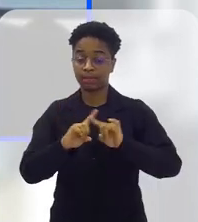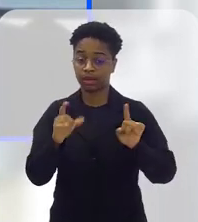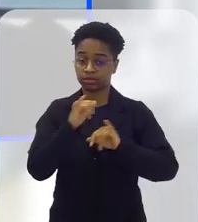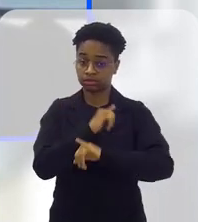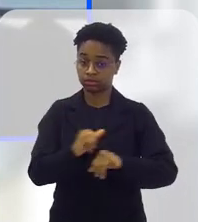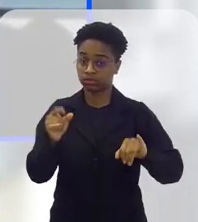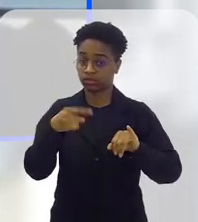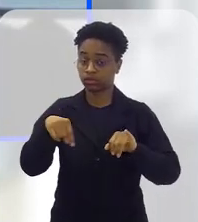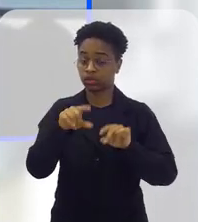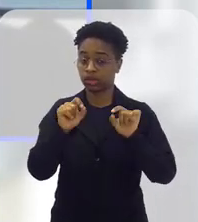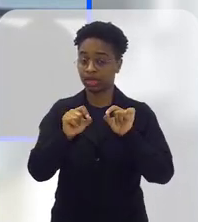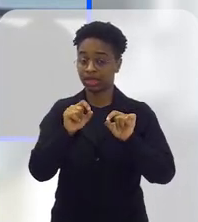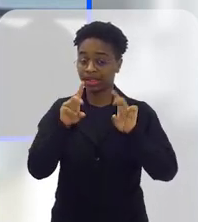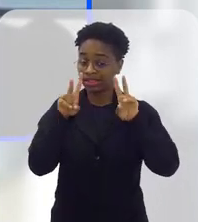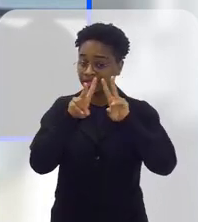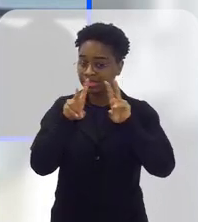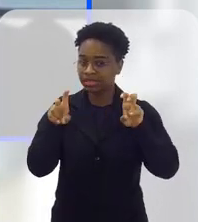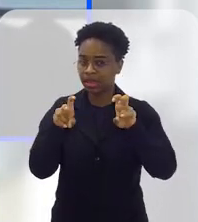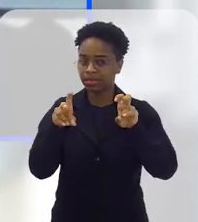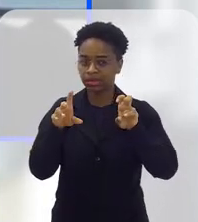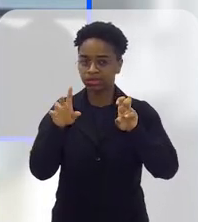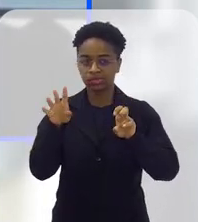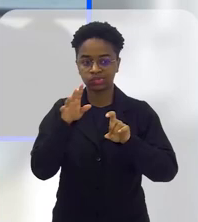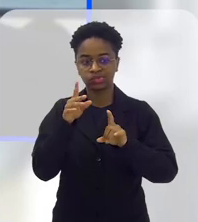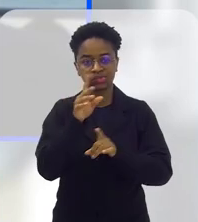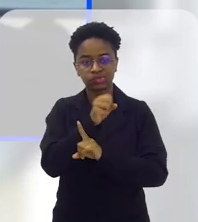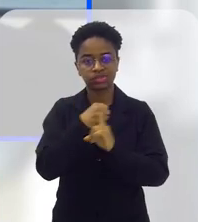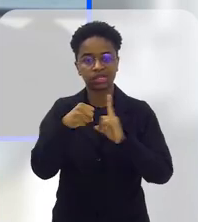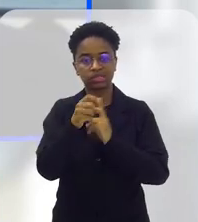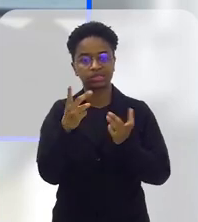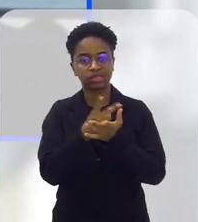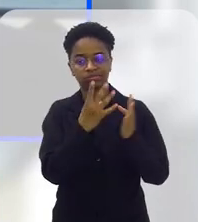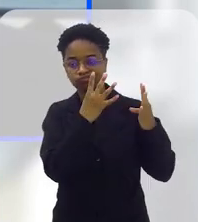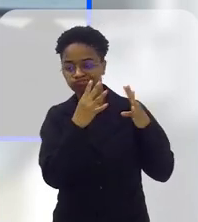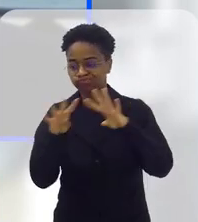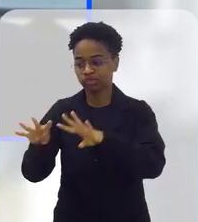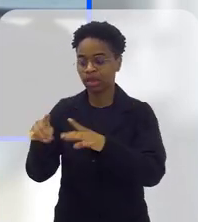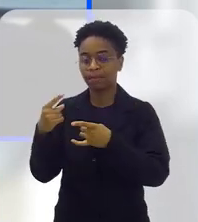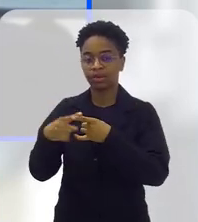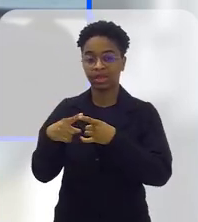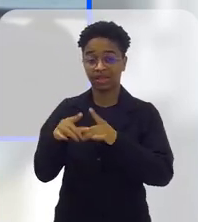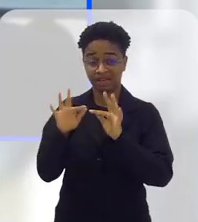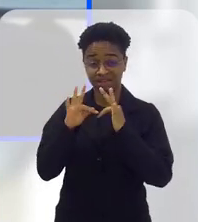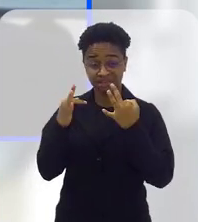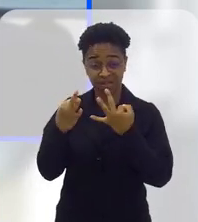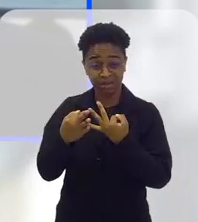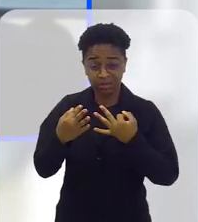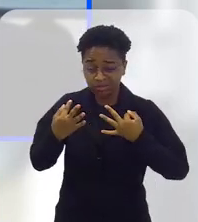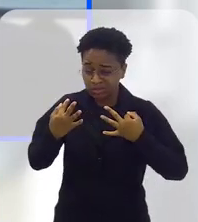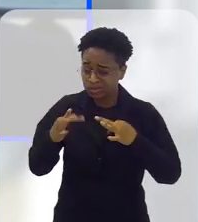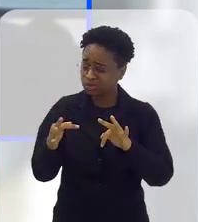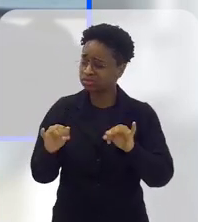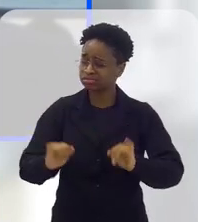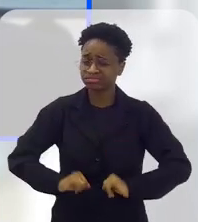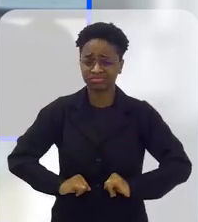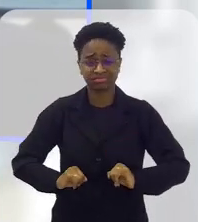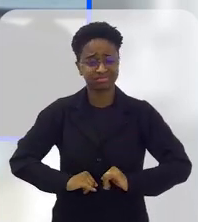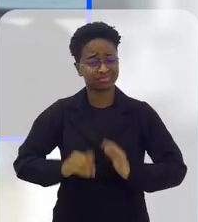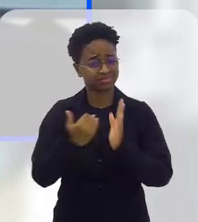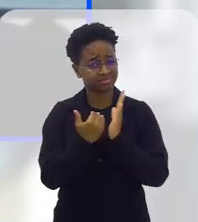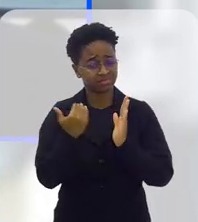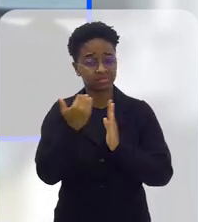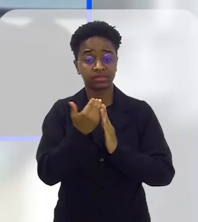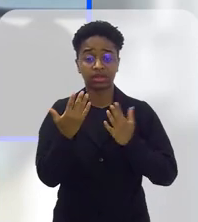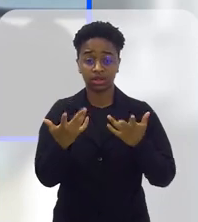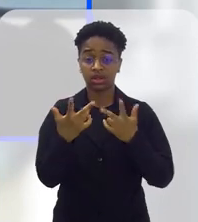é o seguinte, é que essa temática chama muita atenção de toda a sociedade, né? A dor dessas famílias é horrível, É